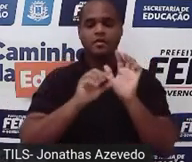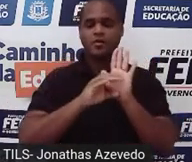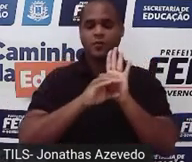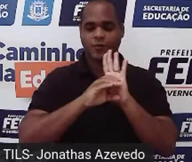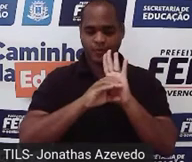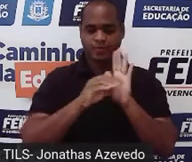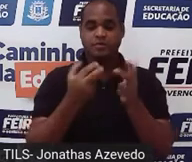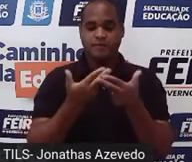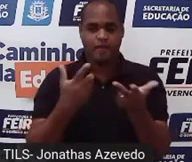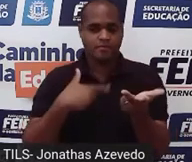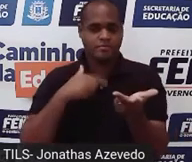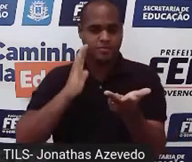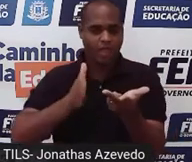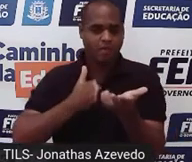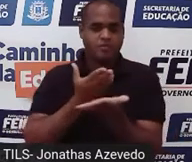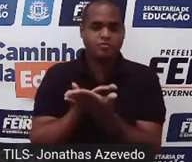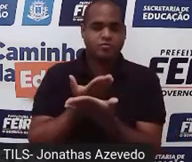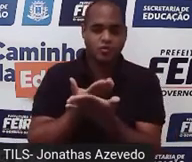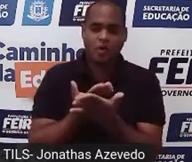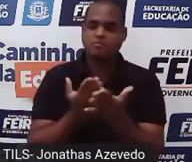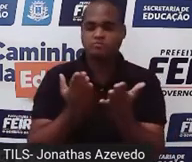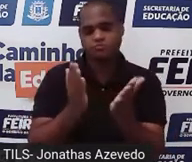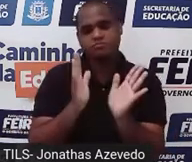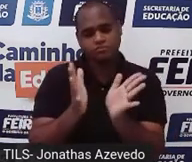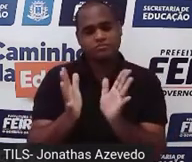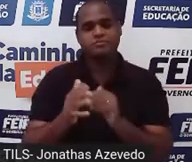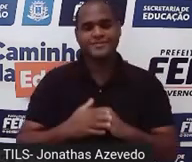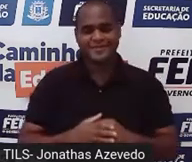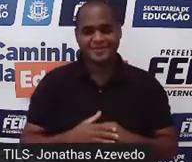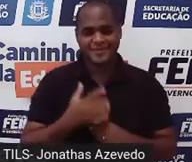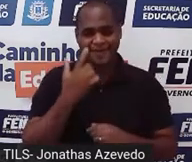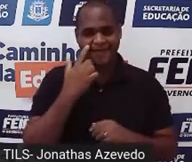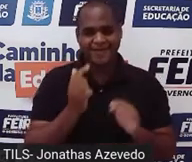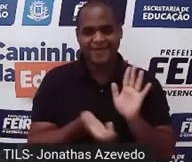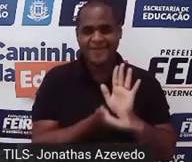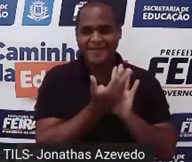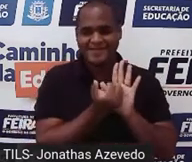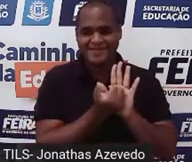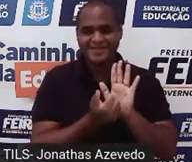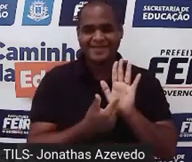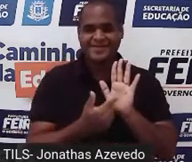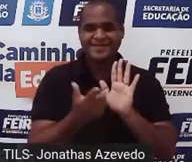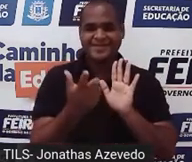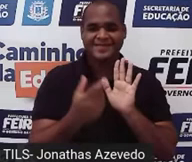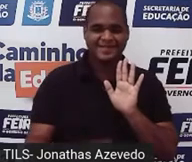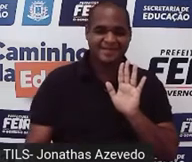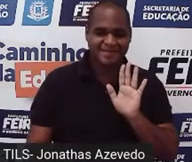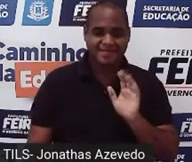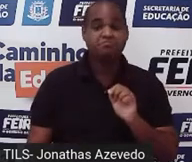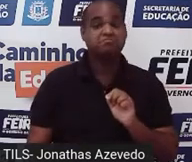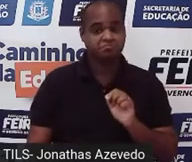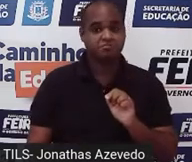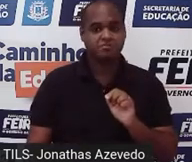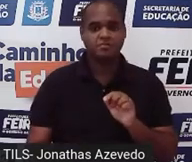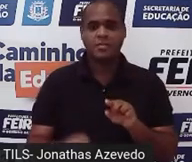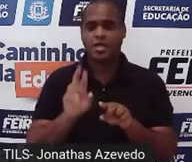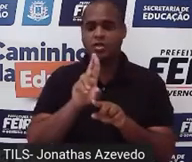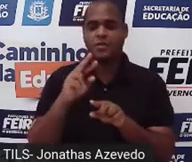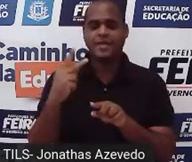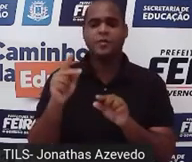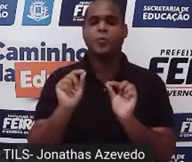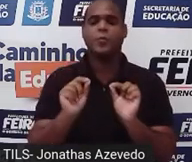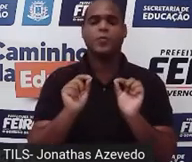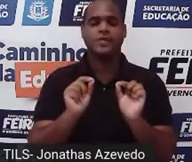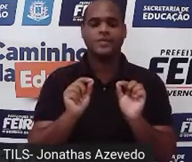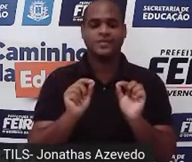estudou em uma de nossas aulas, certo? E a imagem é essa aí, olha só, qual é o nome do conteúdo?